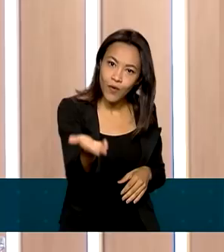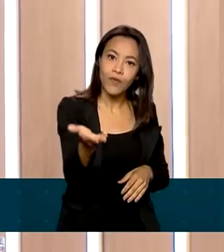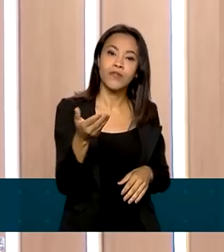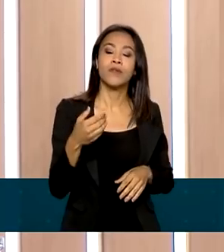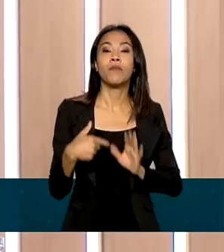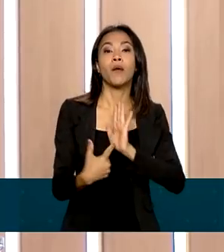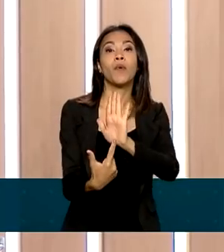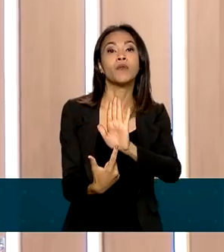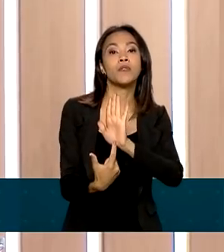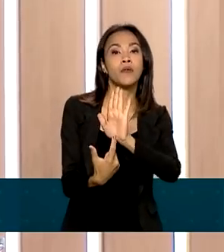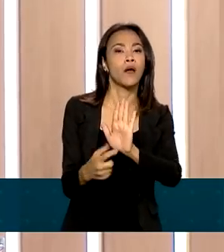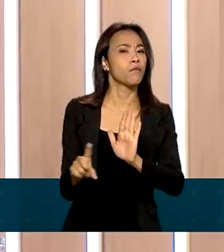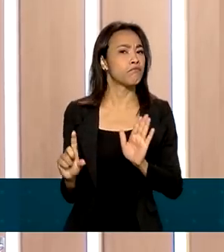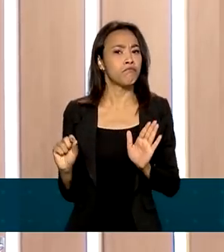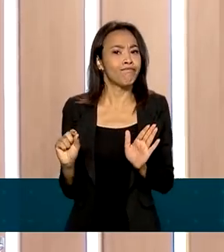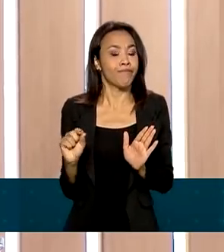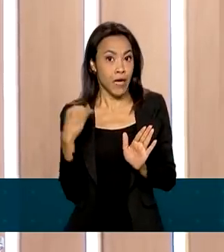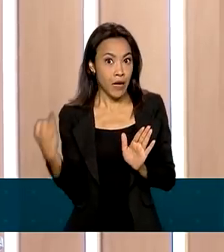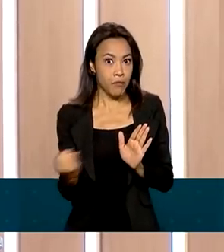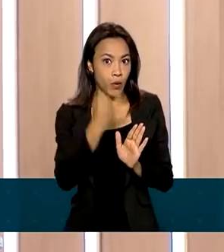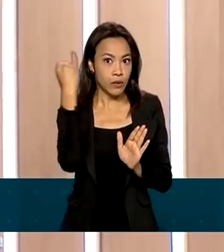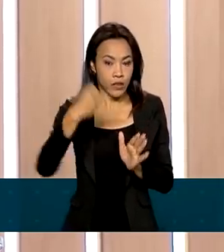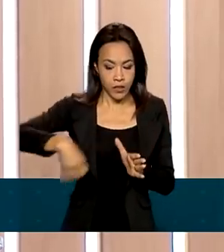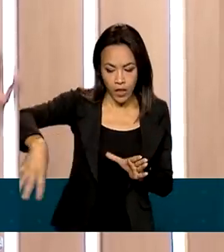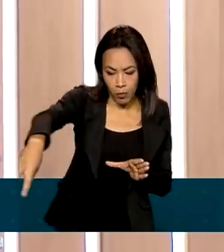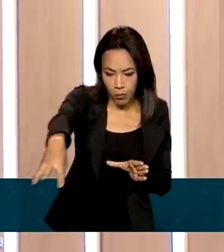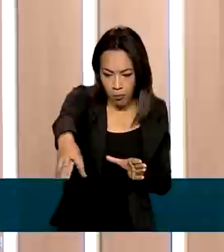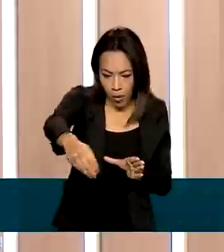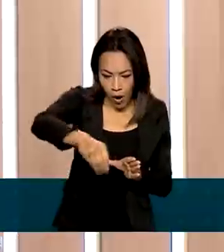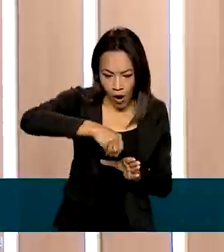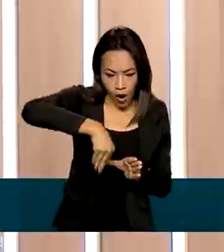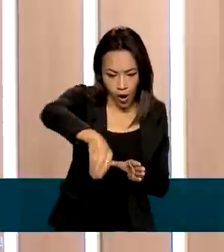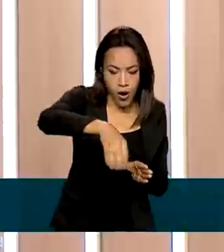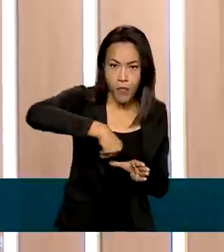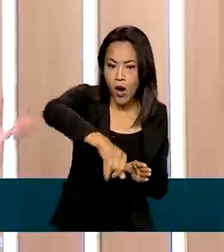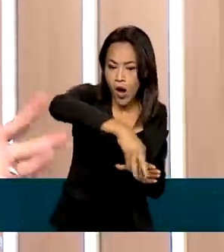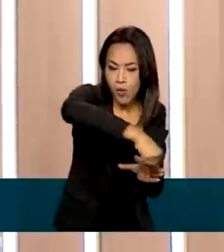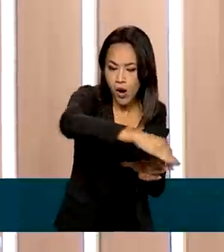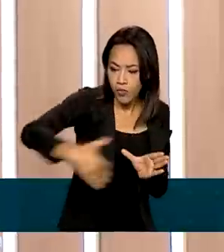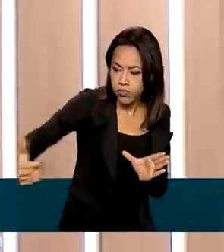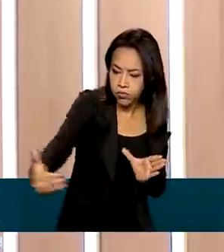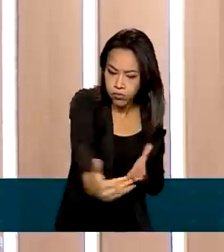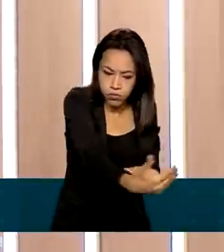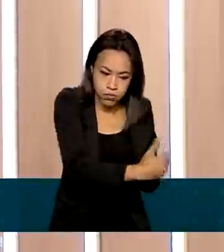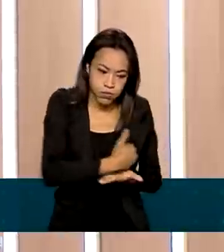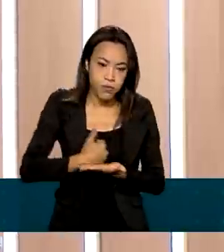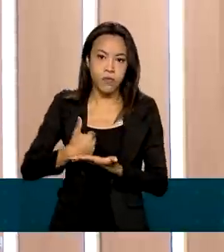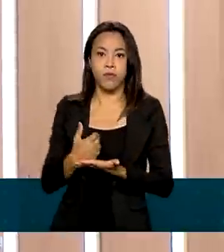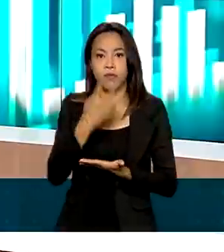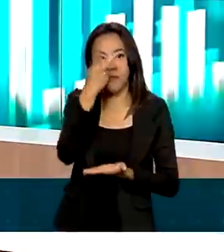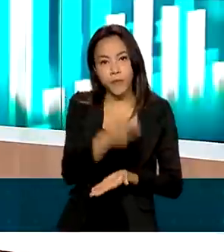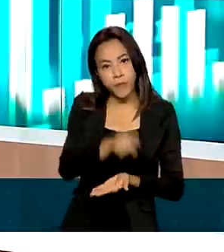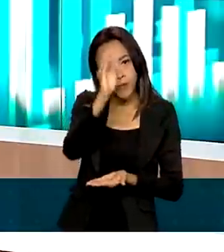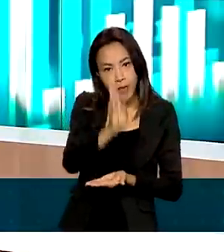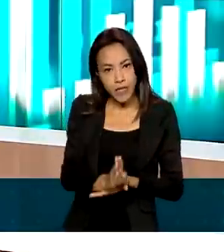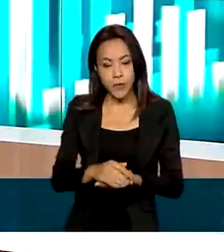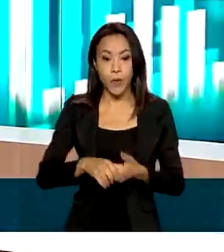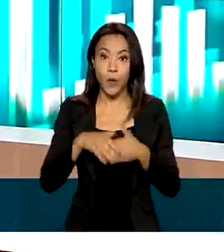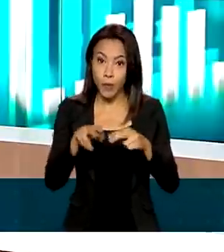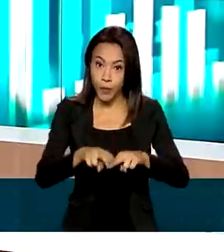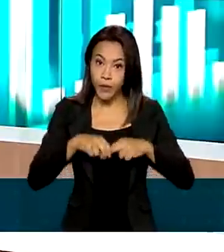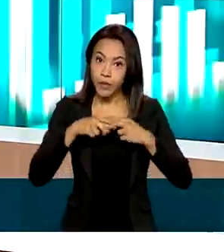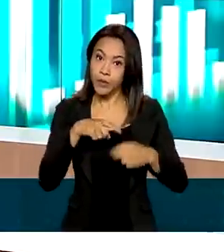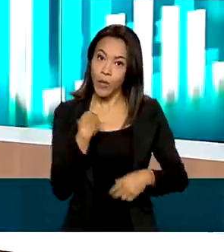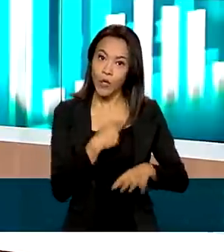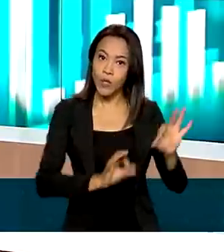para mostrar a importância da safra brasileira e da agricultura como um todo na produção brasileira. Então, para isso, a